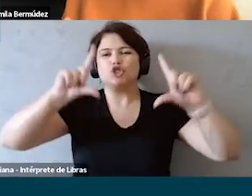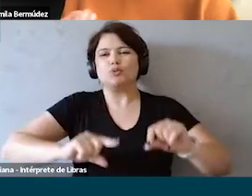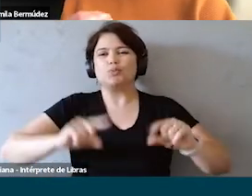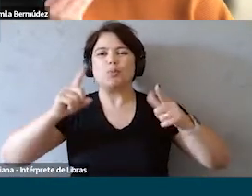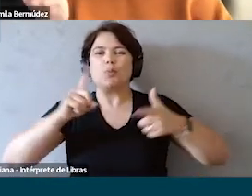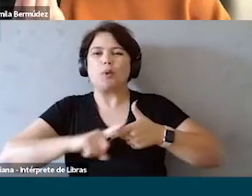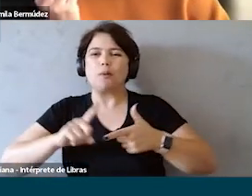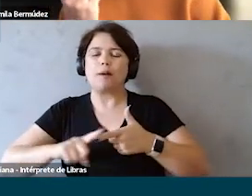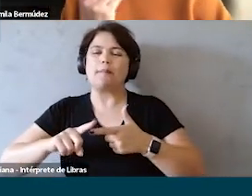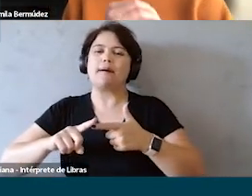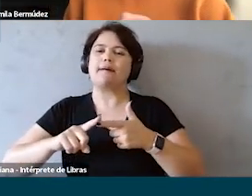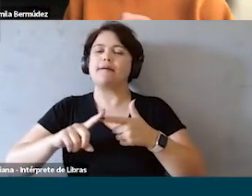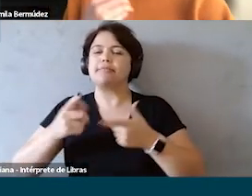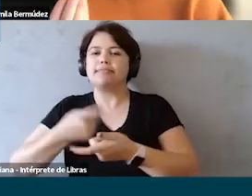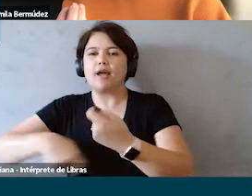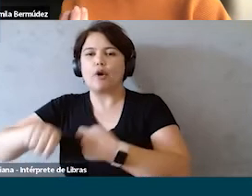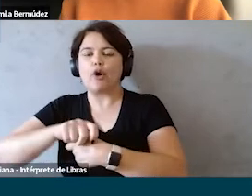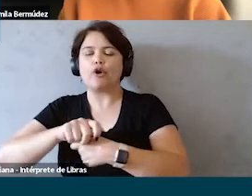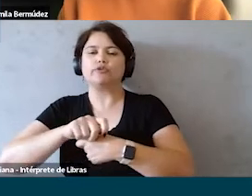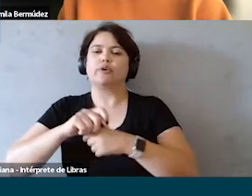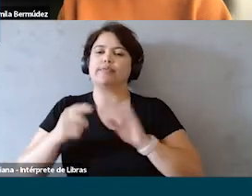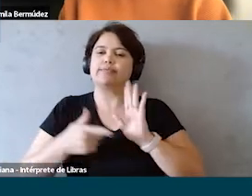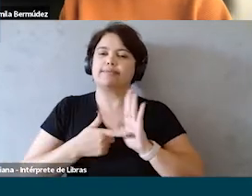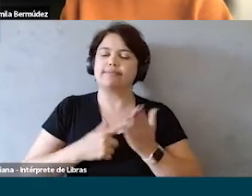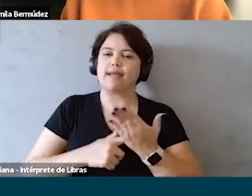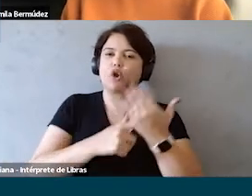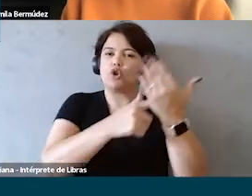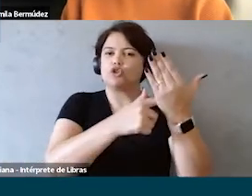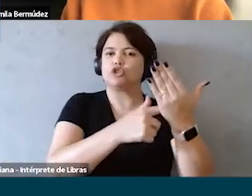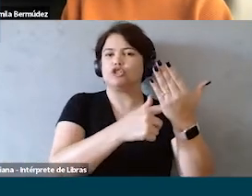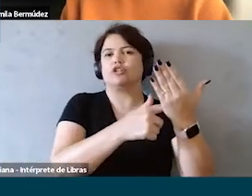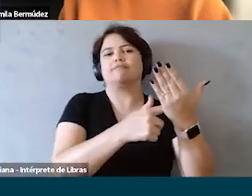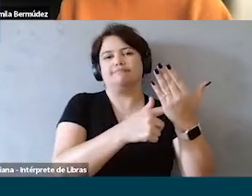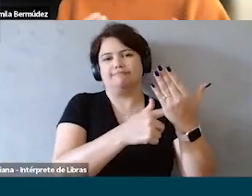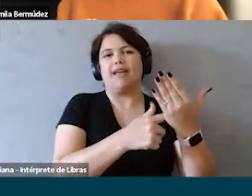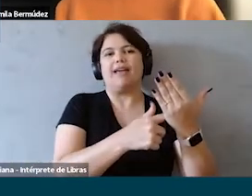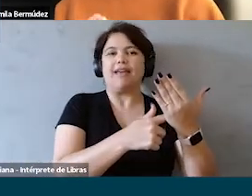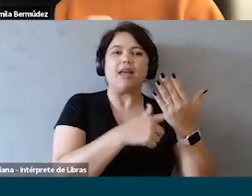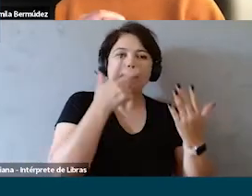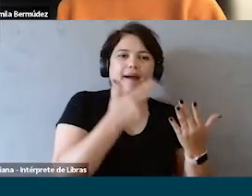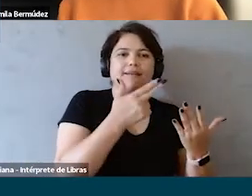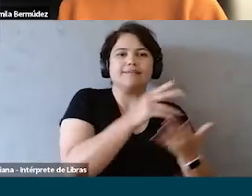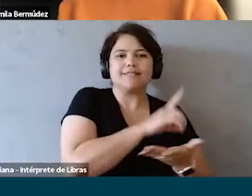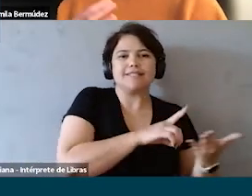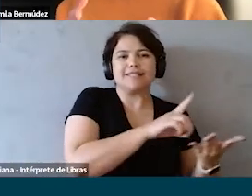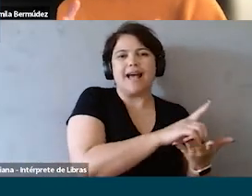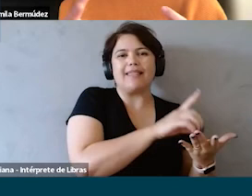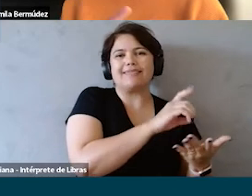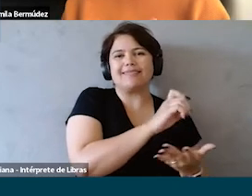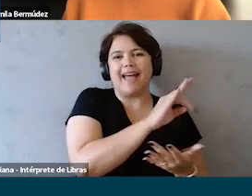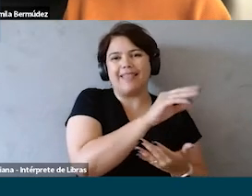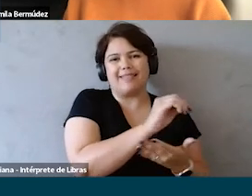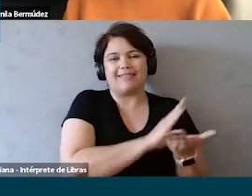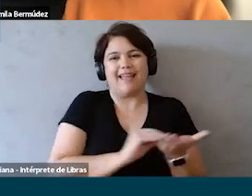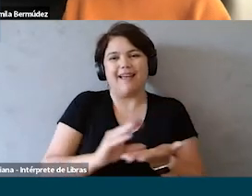ruído entre negócio, tecnologia e design. E tudo acontece porque a gente começa a falar uma linguagem única, e uma linguagem